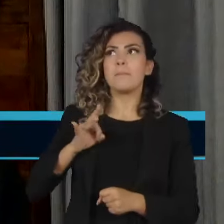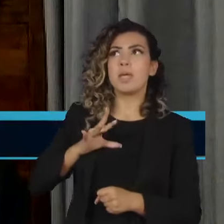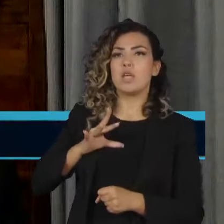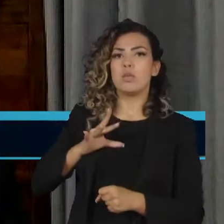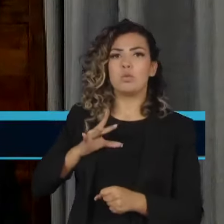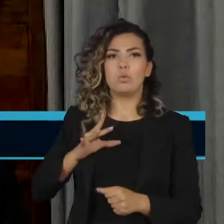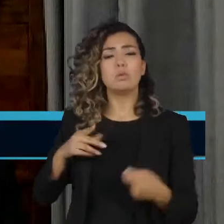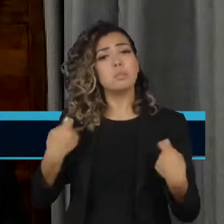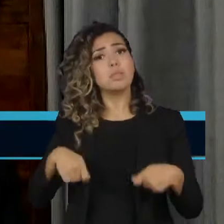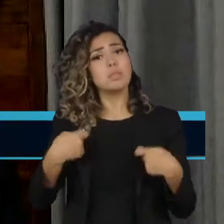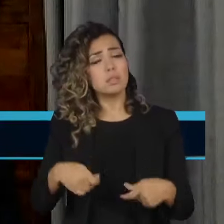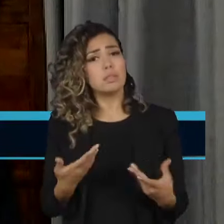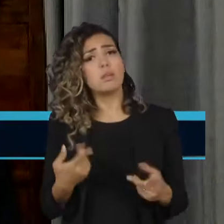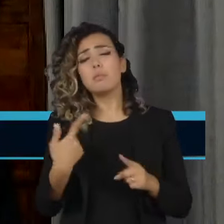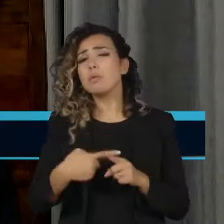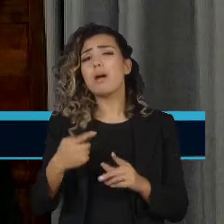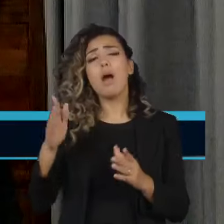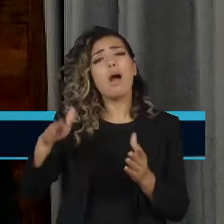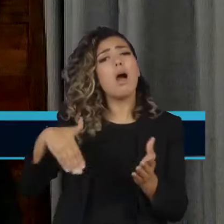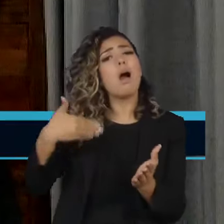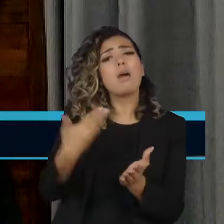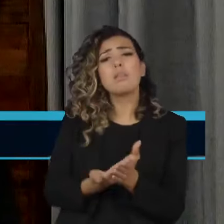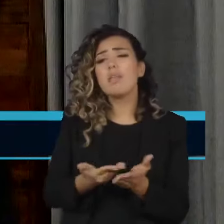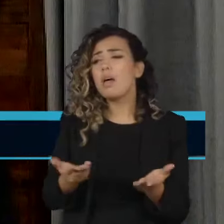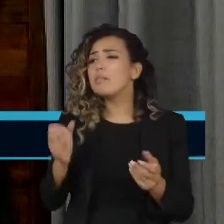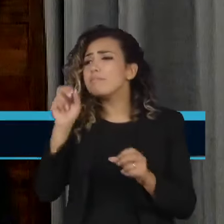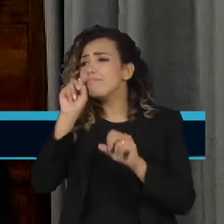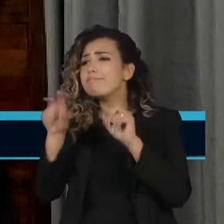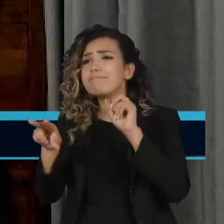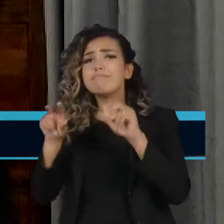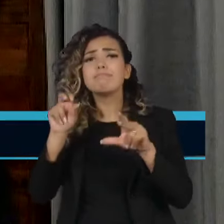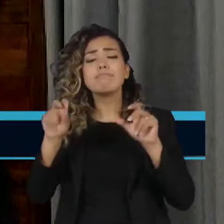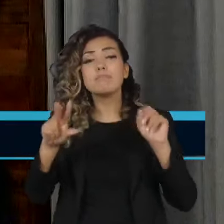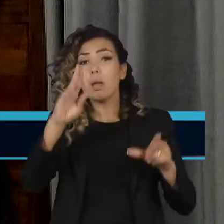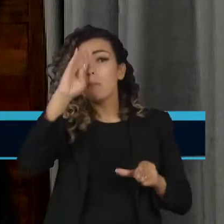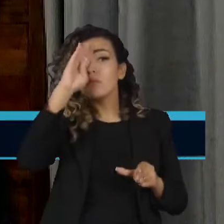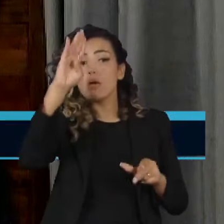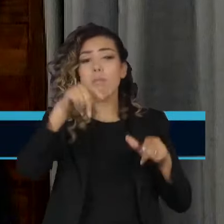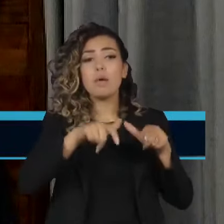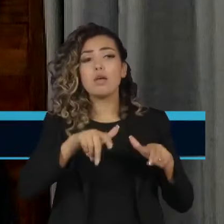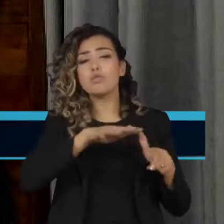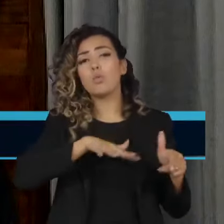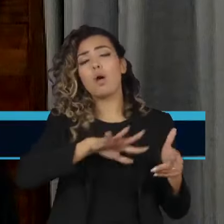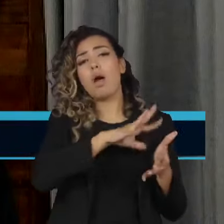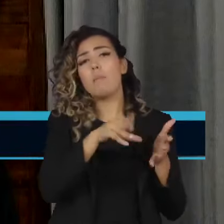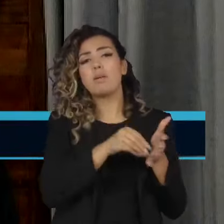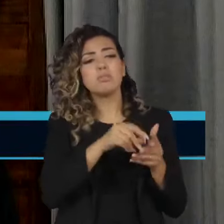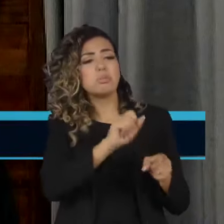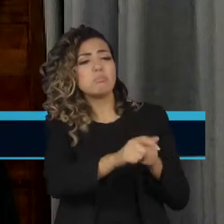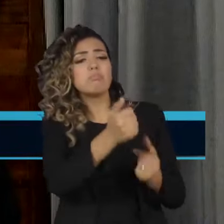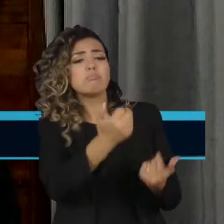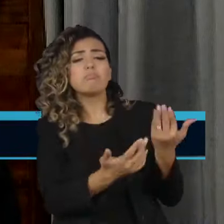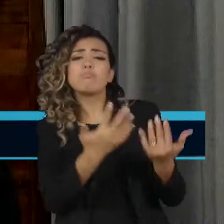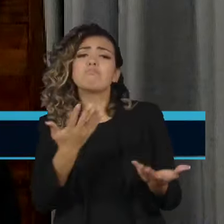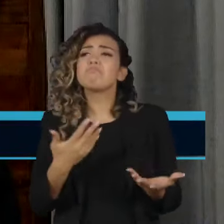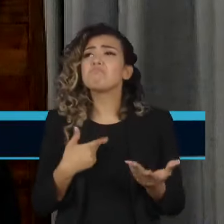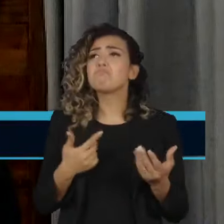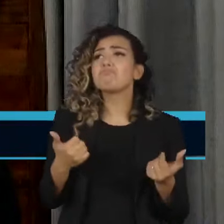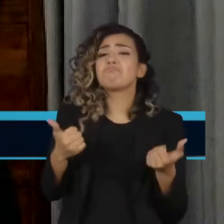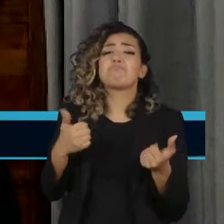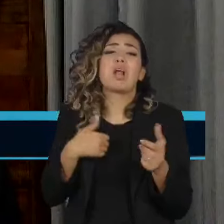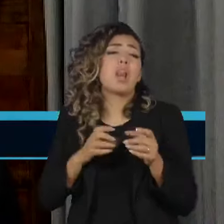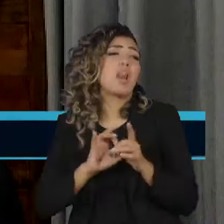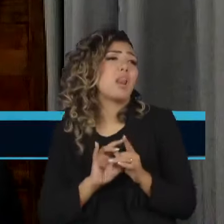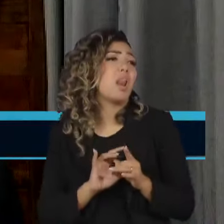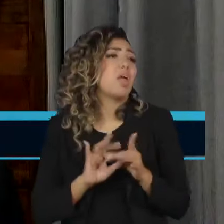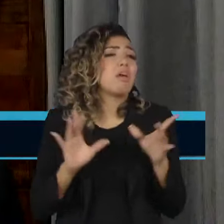tem até hoje e o que a gente vê acontecer muito, principalmente na Amazônia, é a impunidade. E essa impunidade muitas vezes é